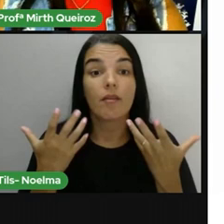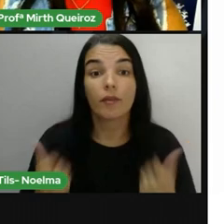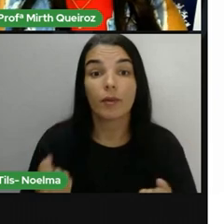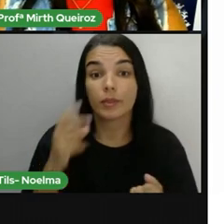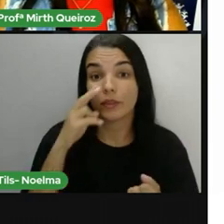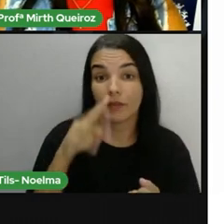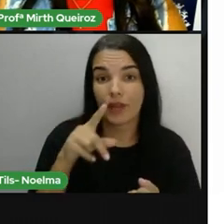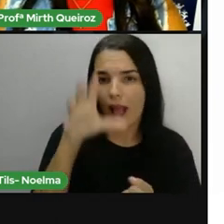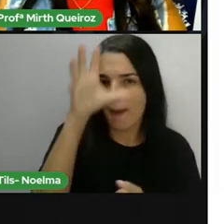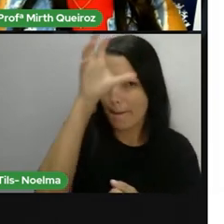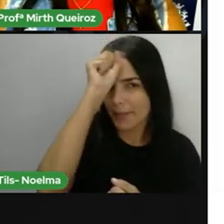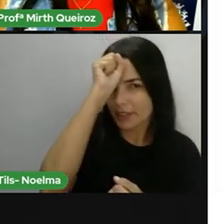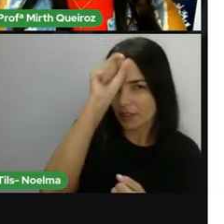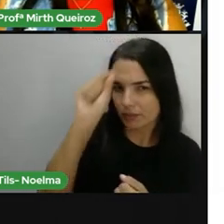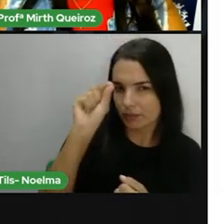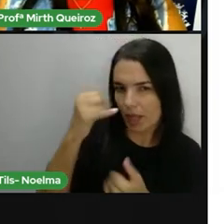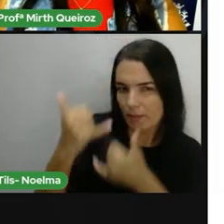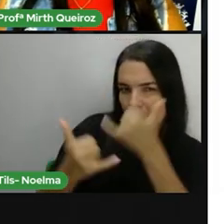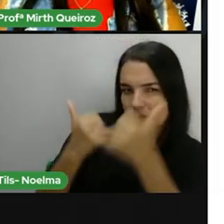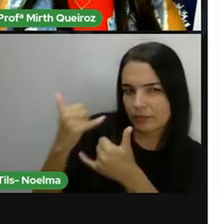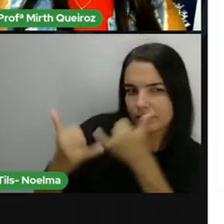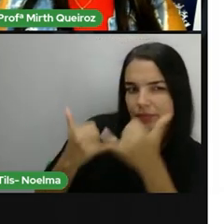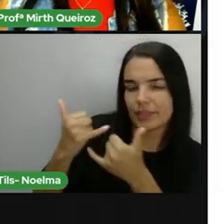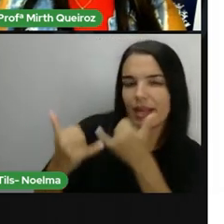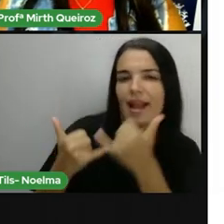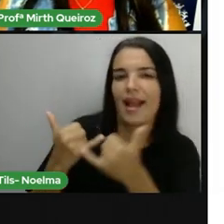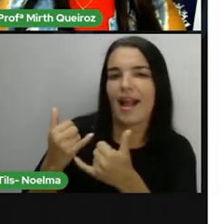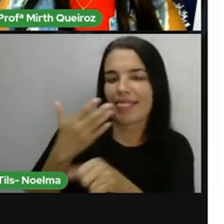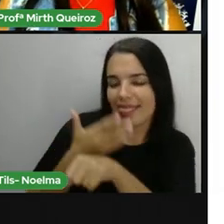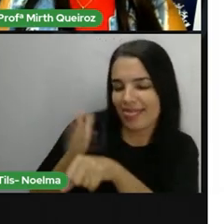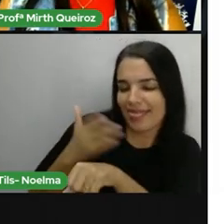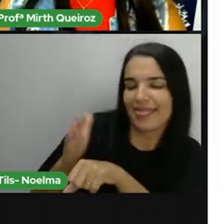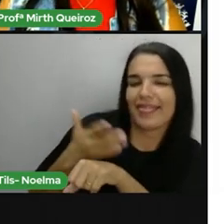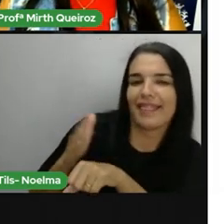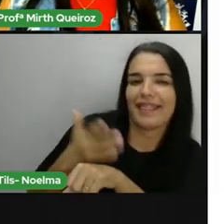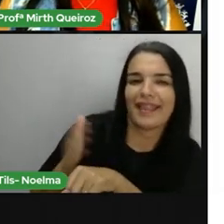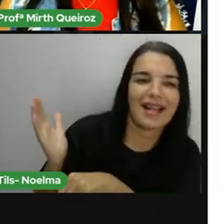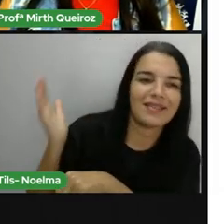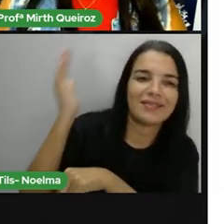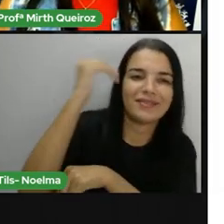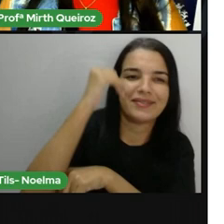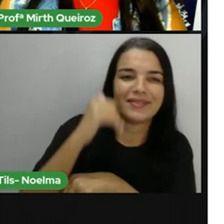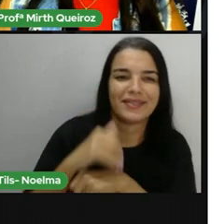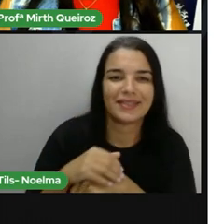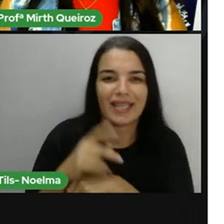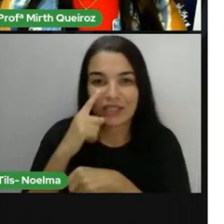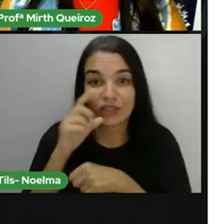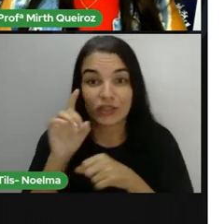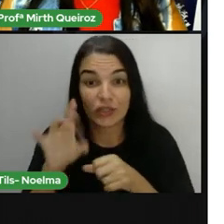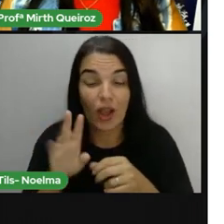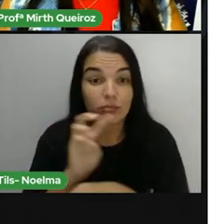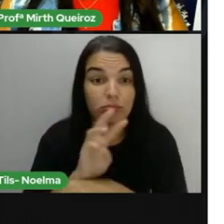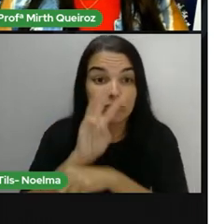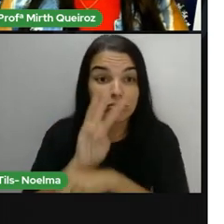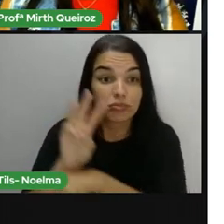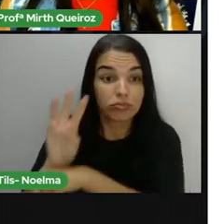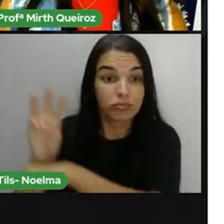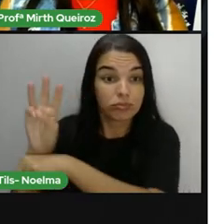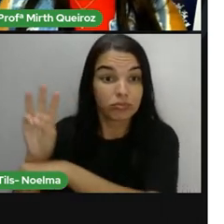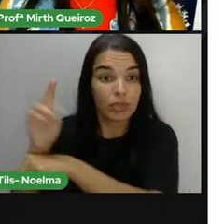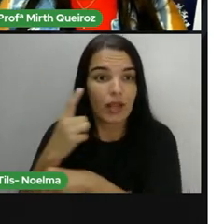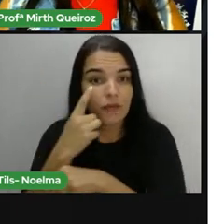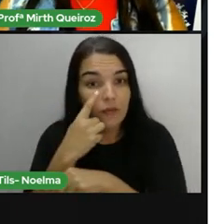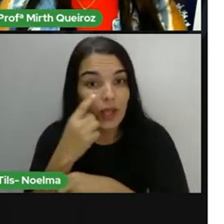Vamos ver se você aprendeu, né? Vamos treinar brincando. A gente só vai acessar aqui esse link para